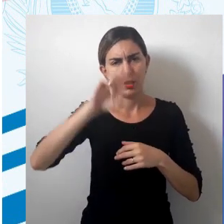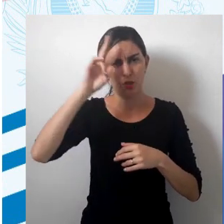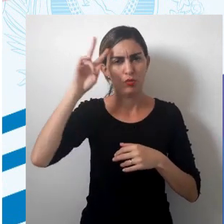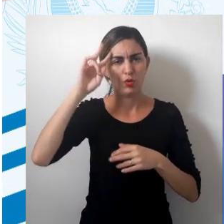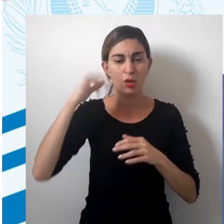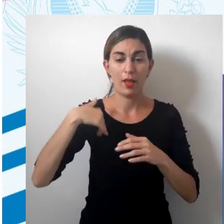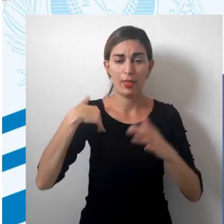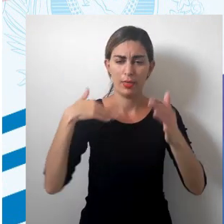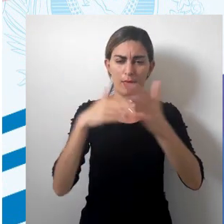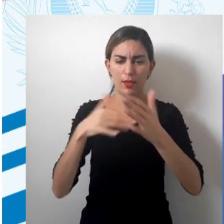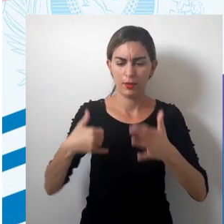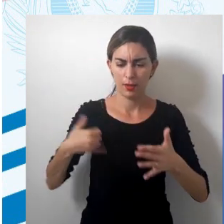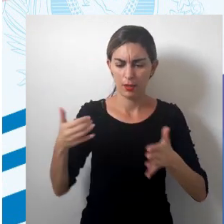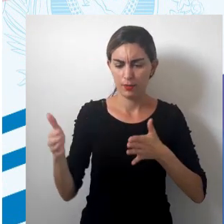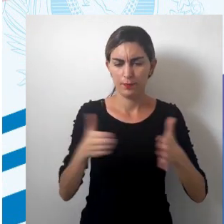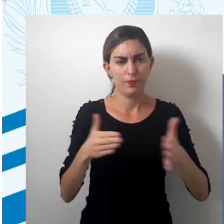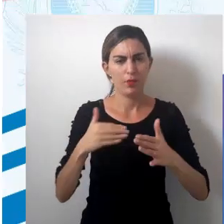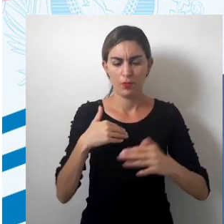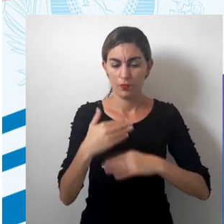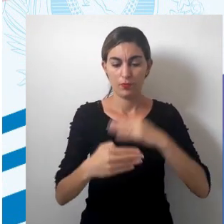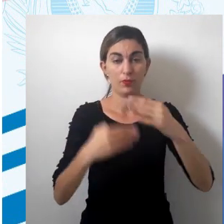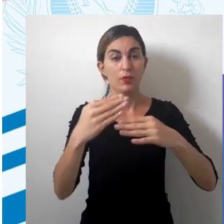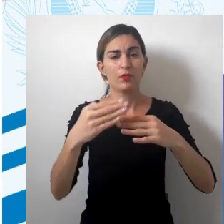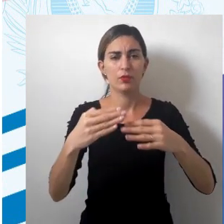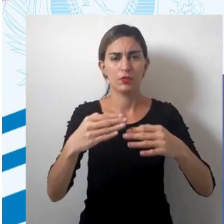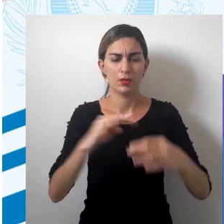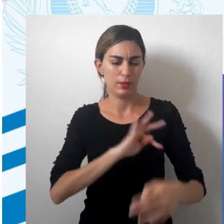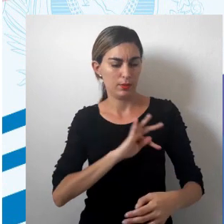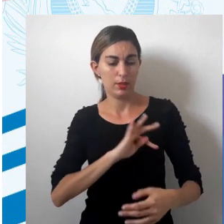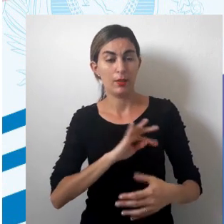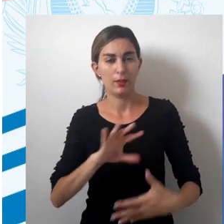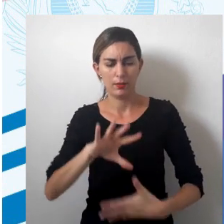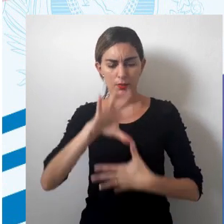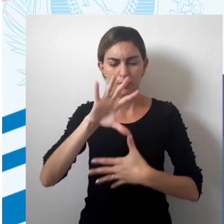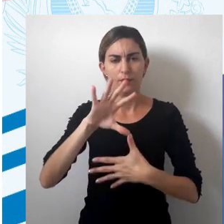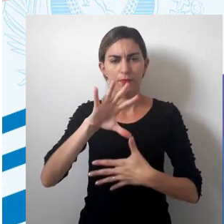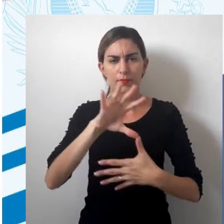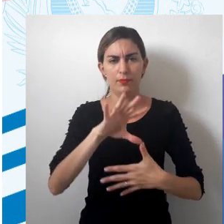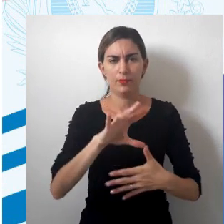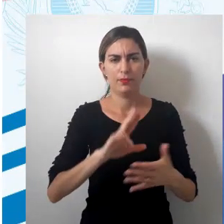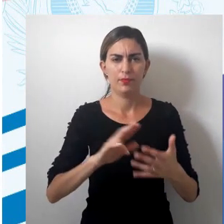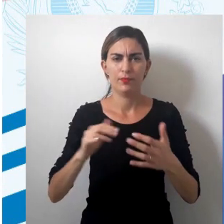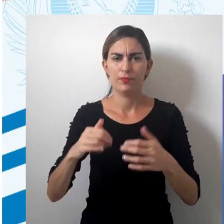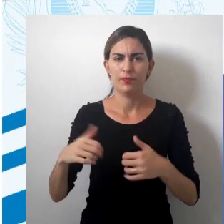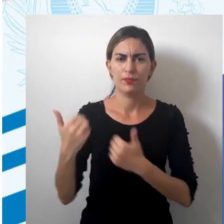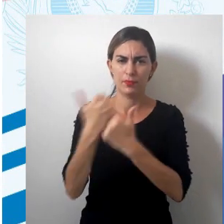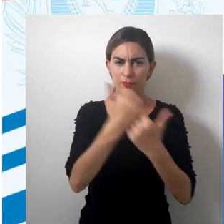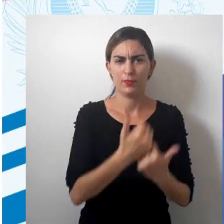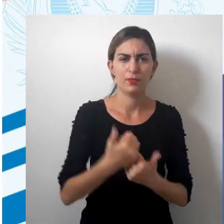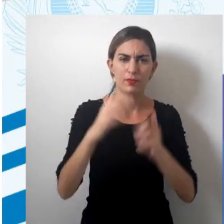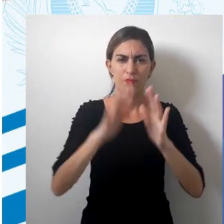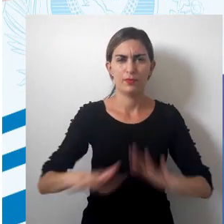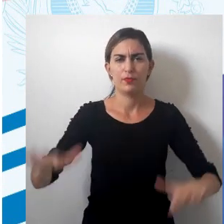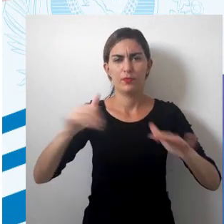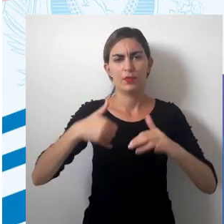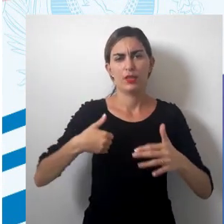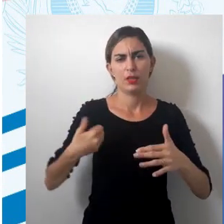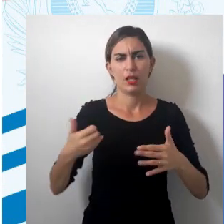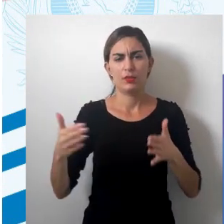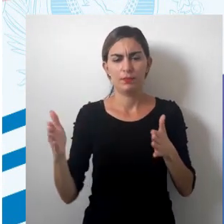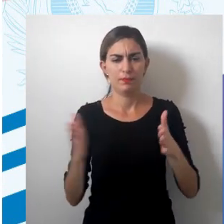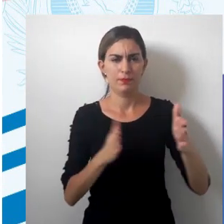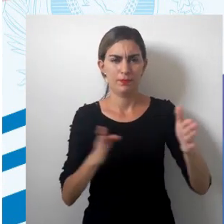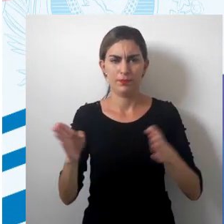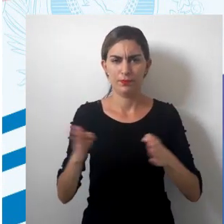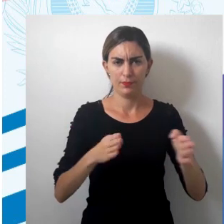até a Idade Antiga, há uma evolução da técnica cartográfica em representar o espaço. Na Idade Média, a gente já vai